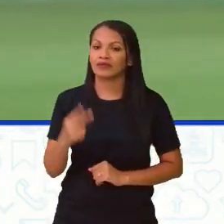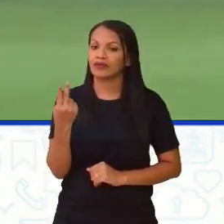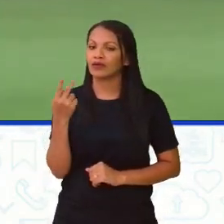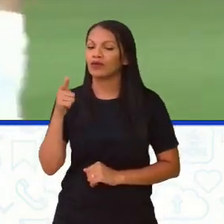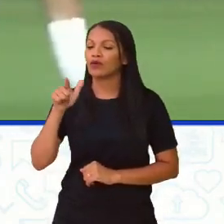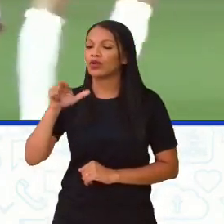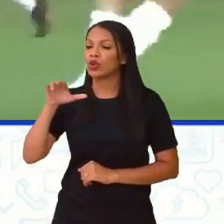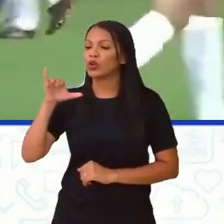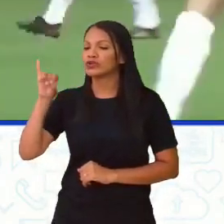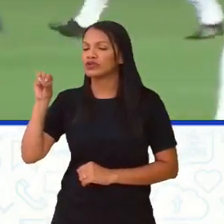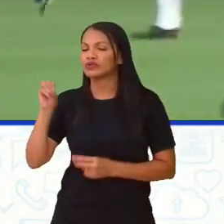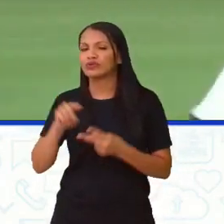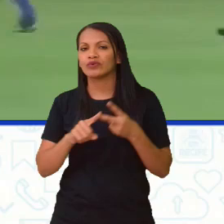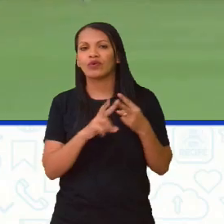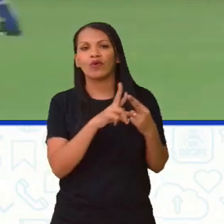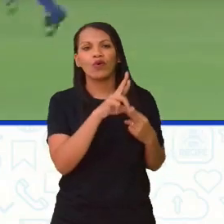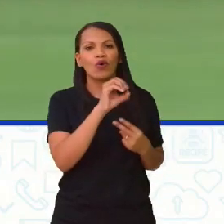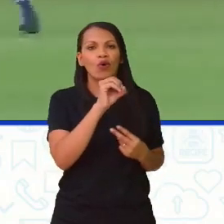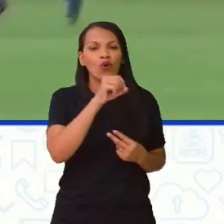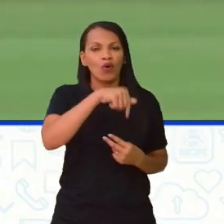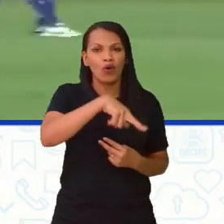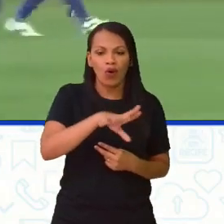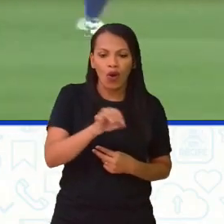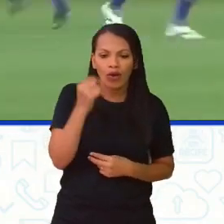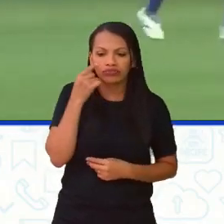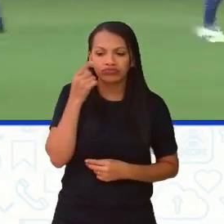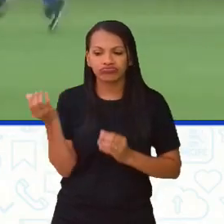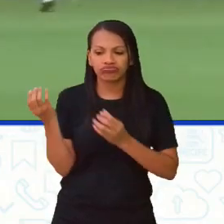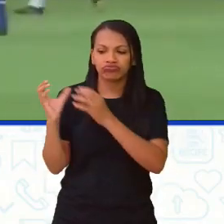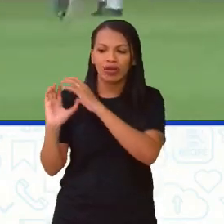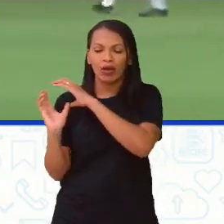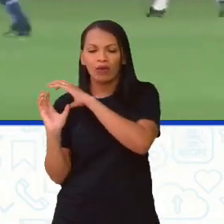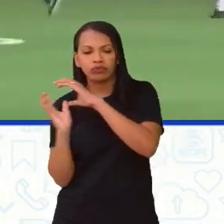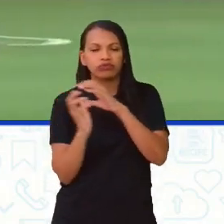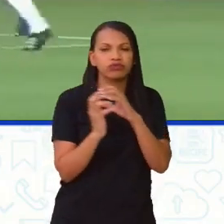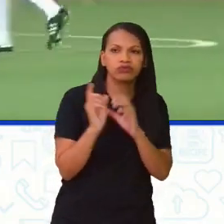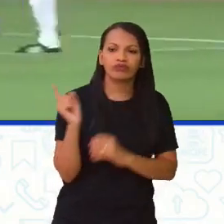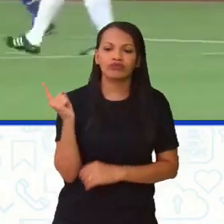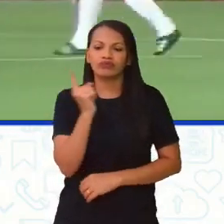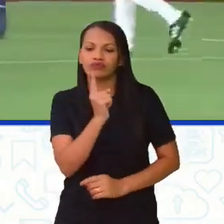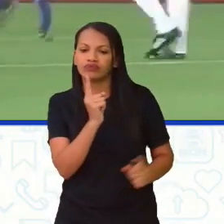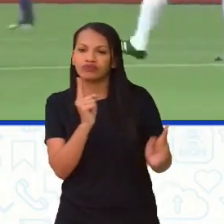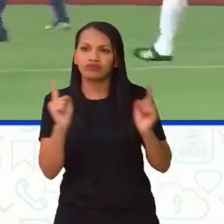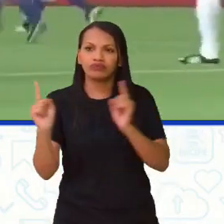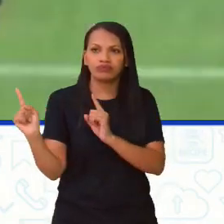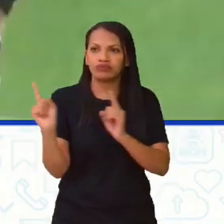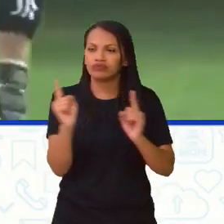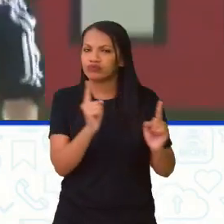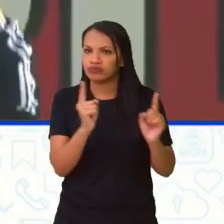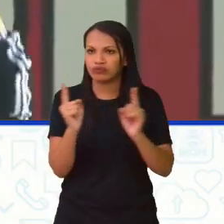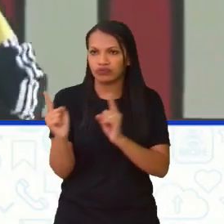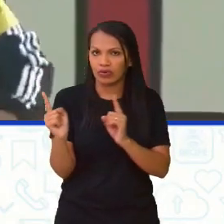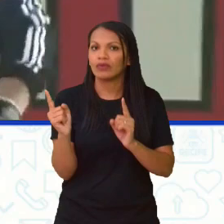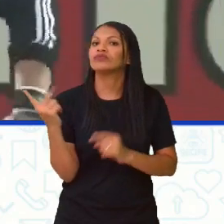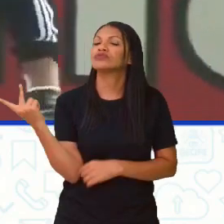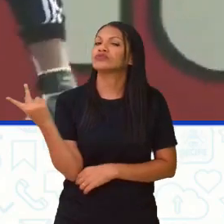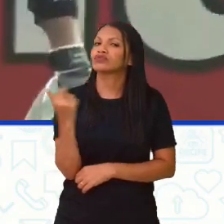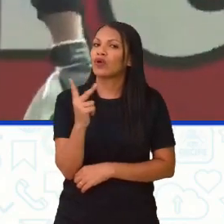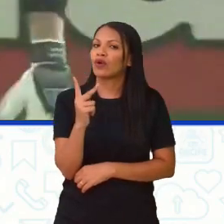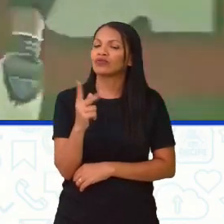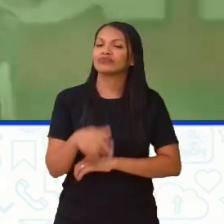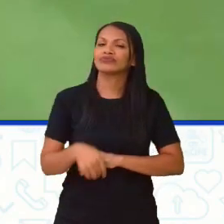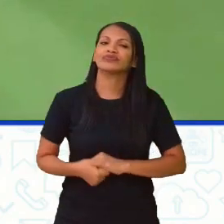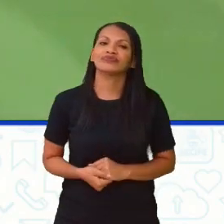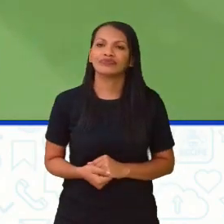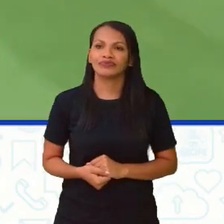e o Roque Júnior. O Filipão arrumou uma jogada de saída, lidera a saída, Filipão arrumou lá, o Lúcio e o Roque Júnior partiram pro ataque